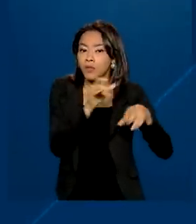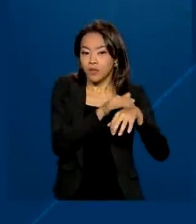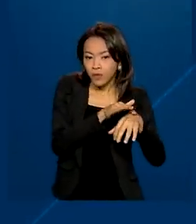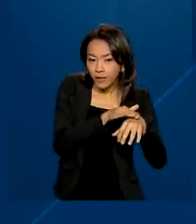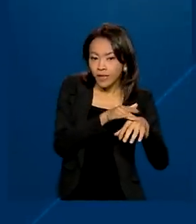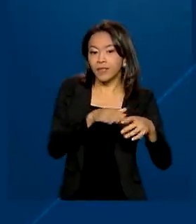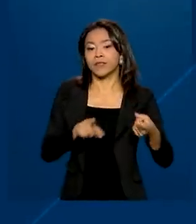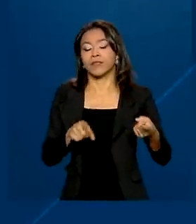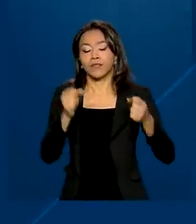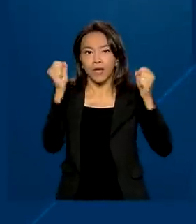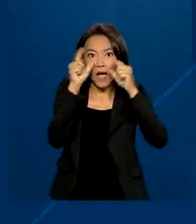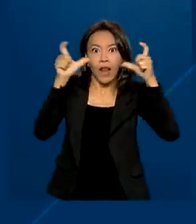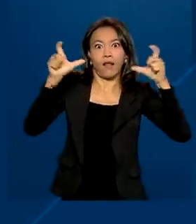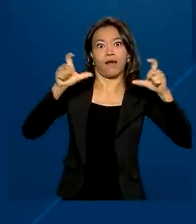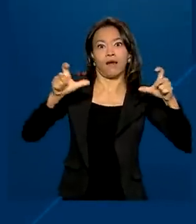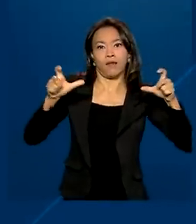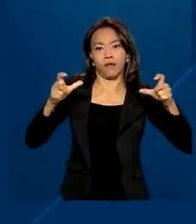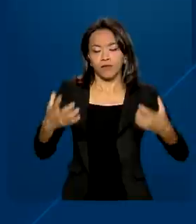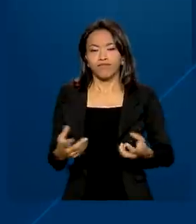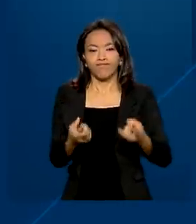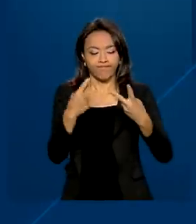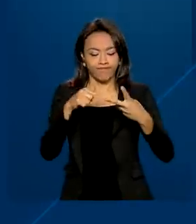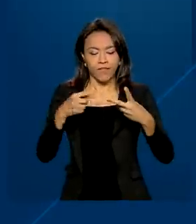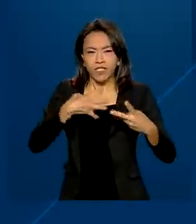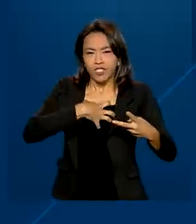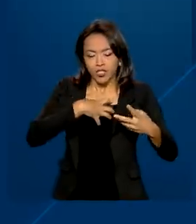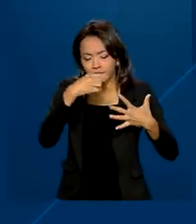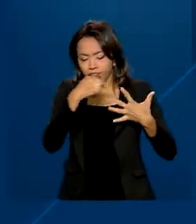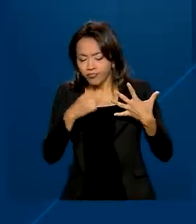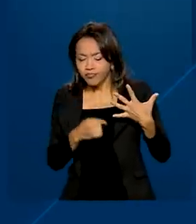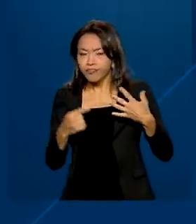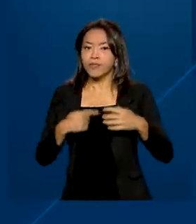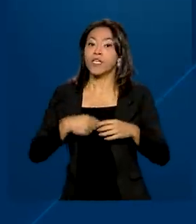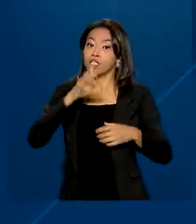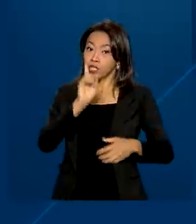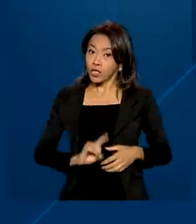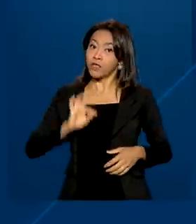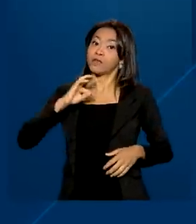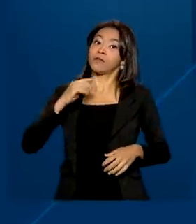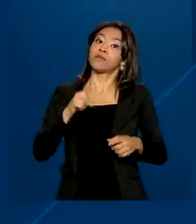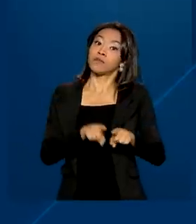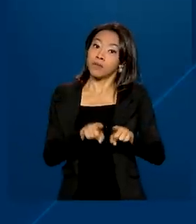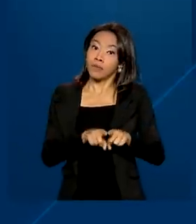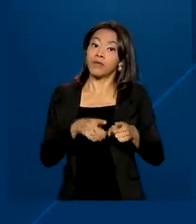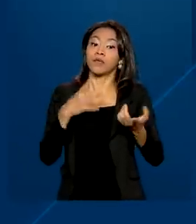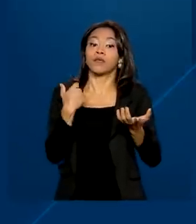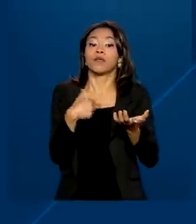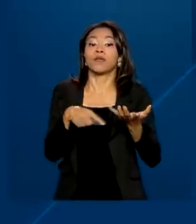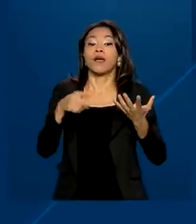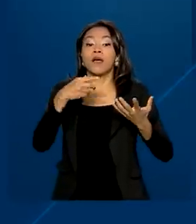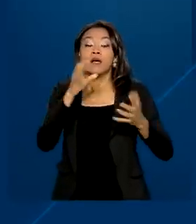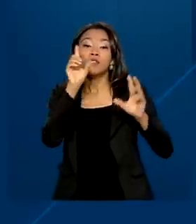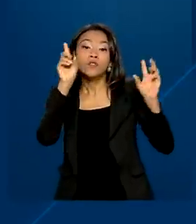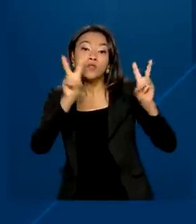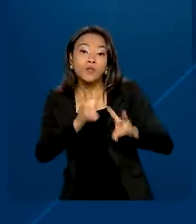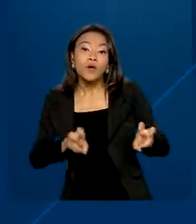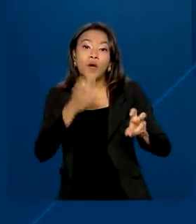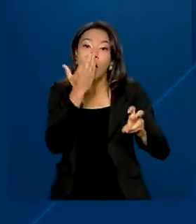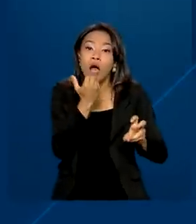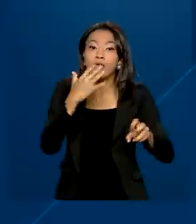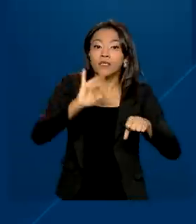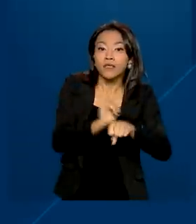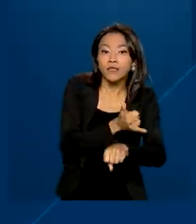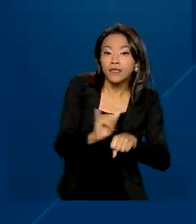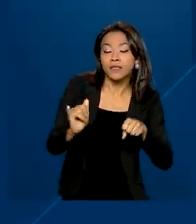principais sinais de alerta e sintomas, direitos e deveres dos raros, informações sobre alimentação saudável, vacinas,